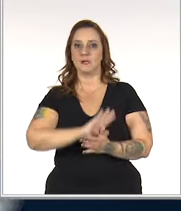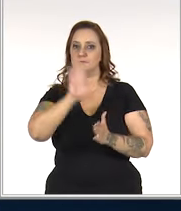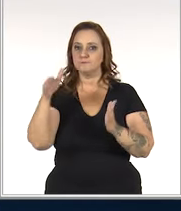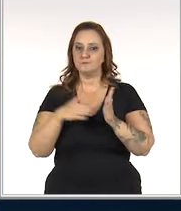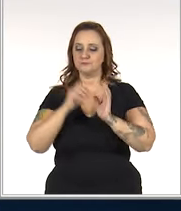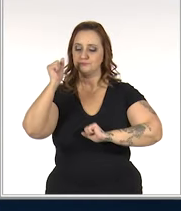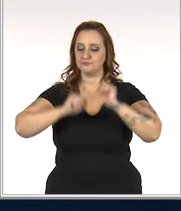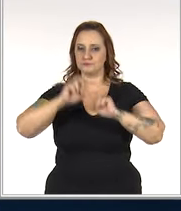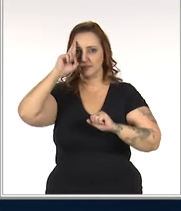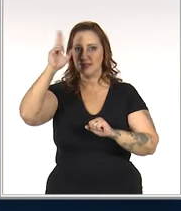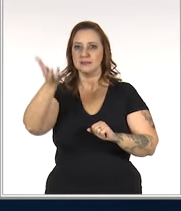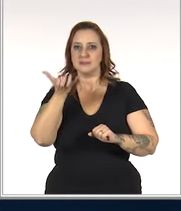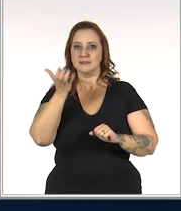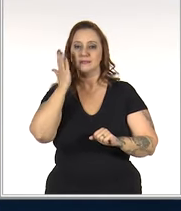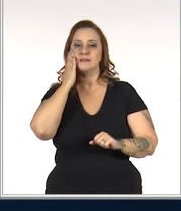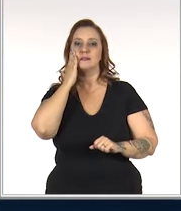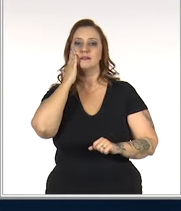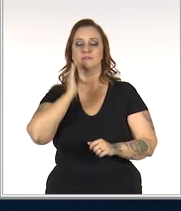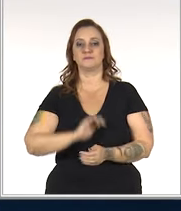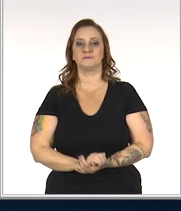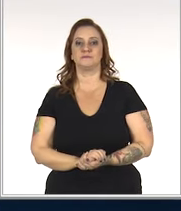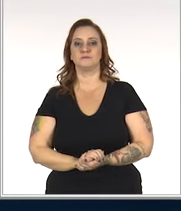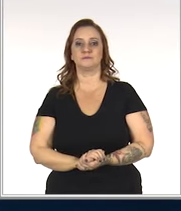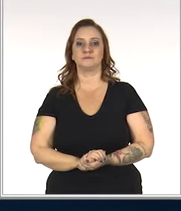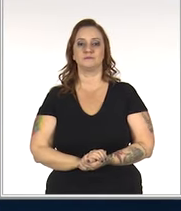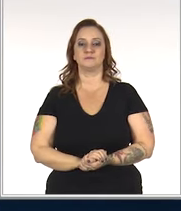Todo empreendedor quer saber.